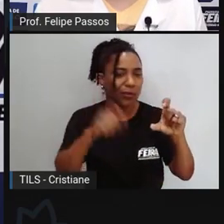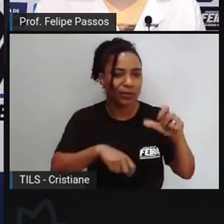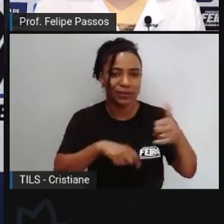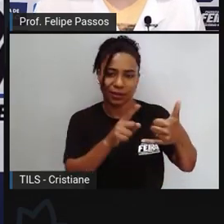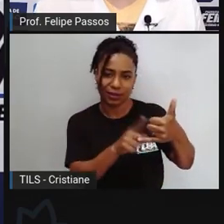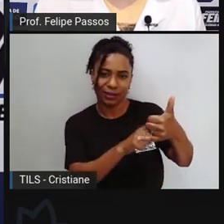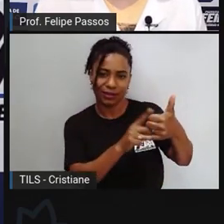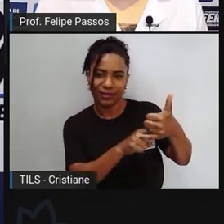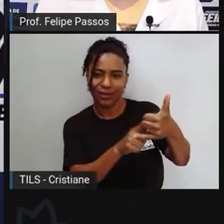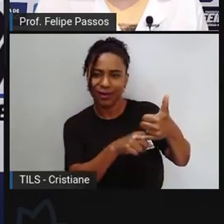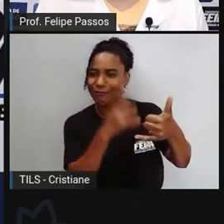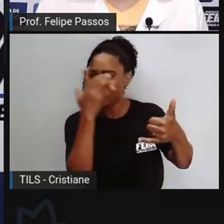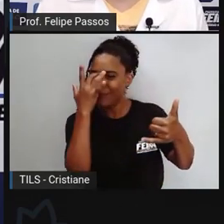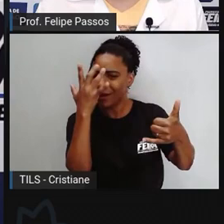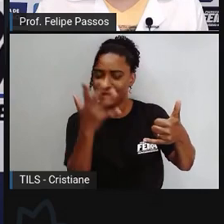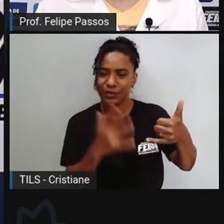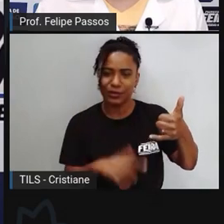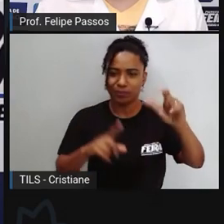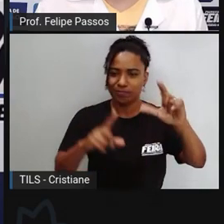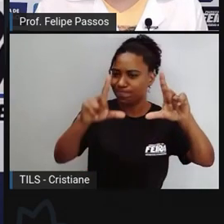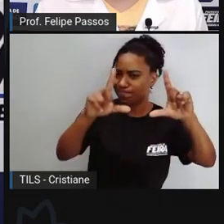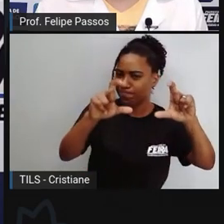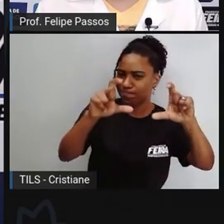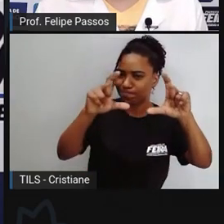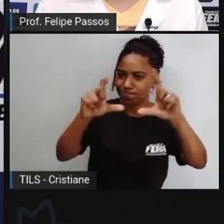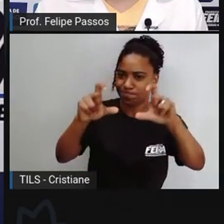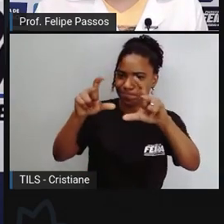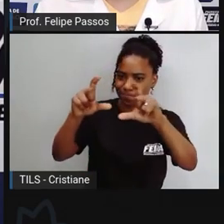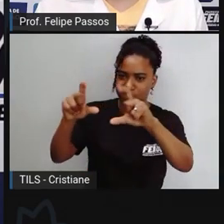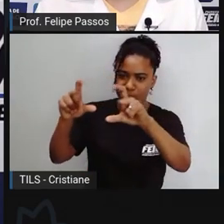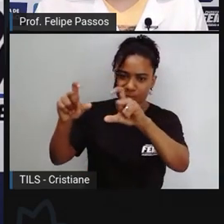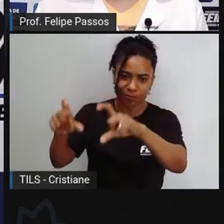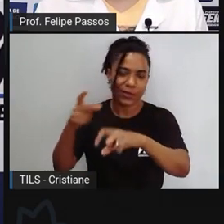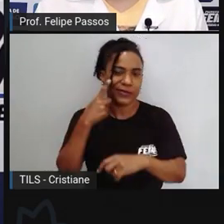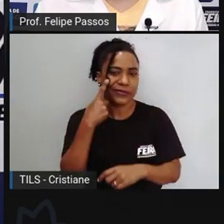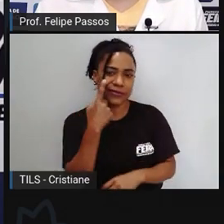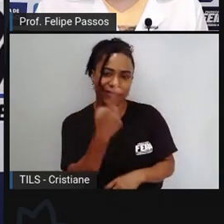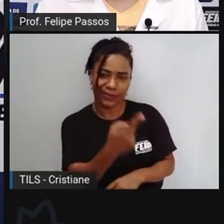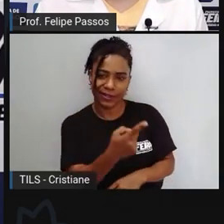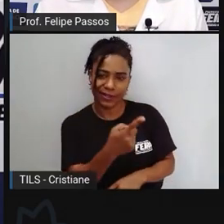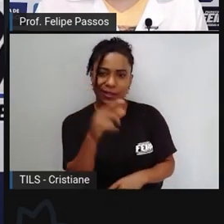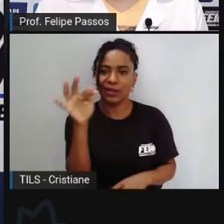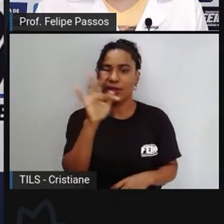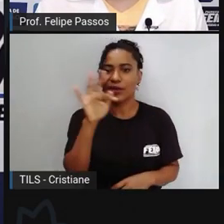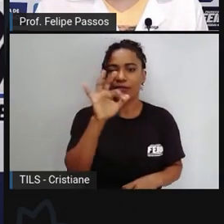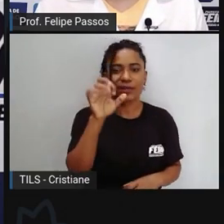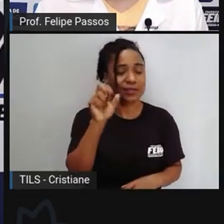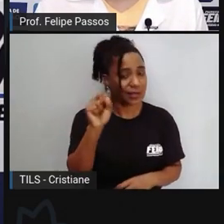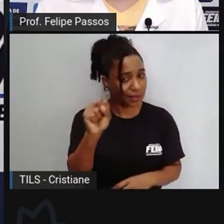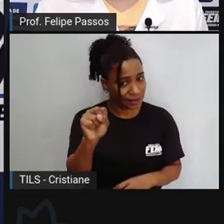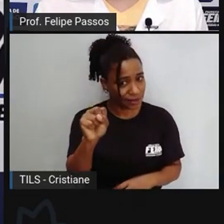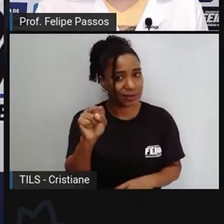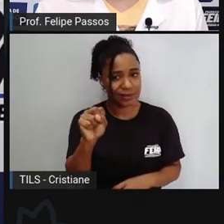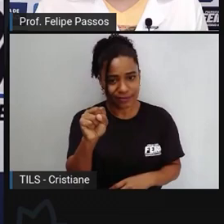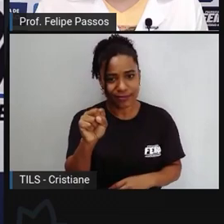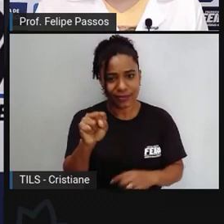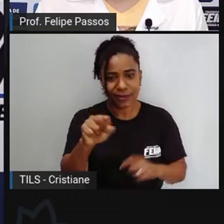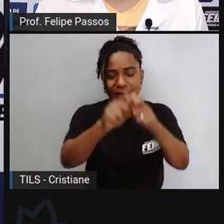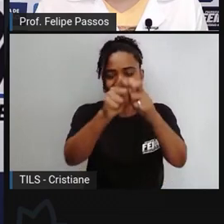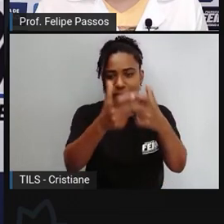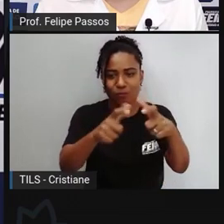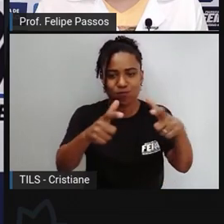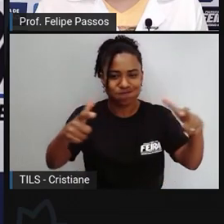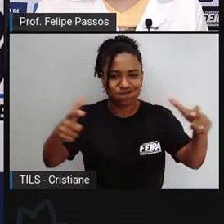é tão simples observar que Feira de Santana poderia ser muito